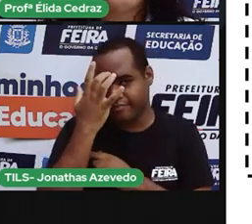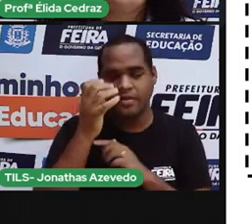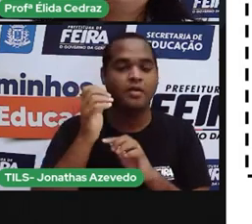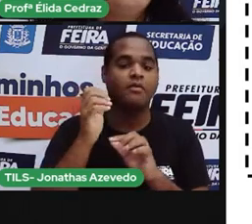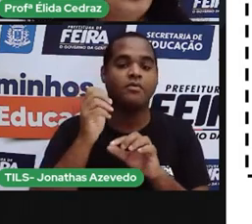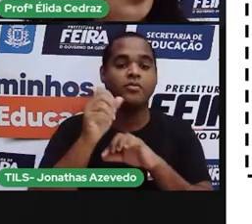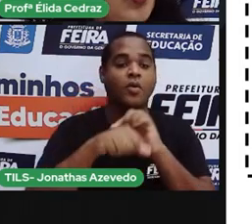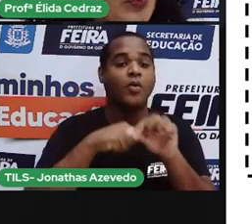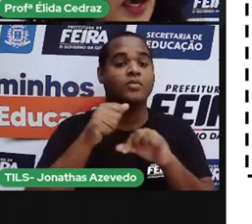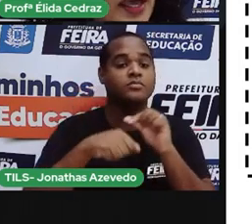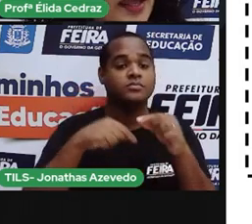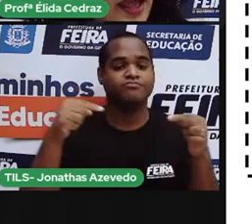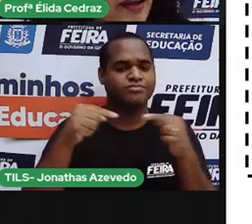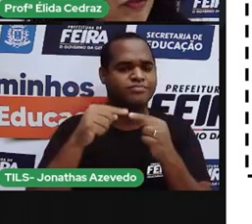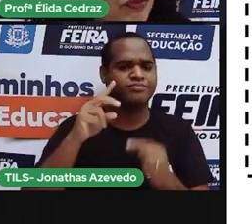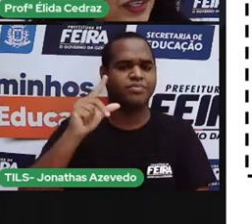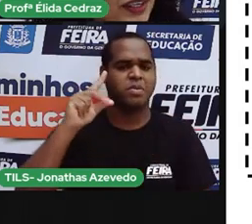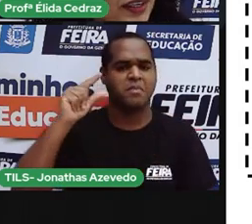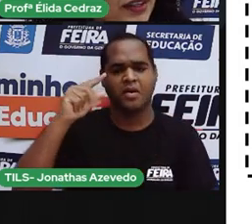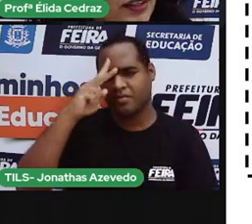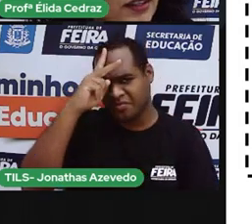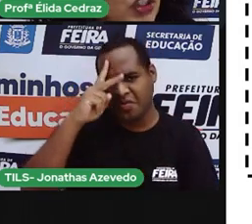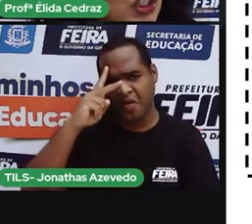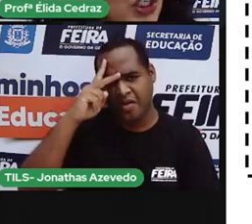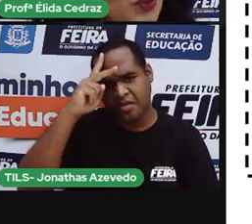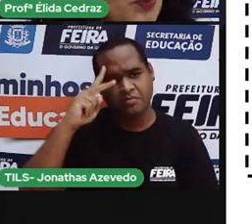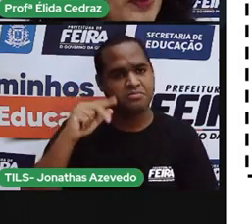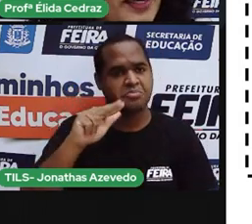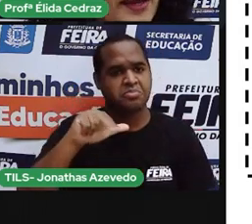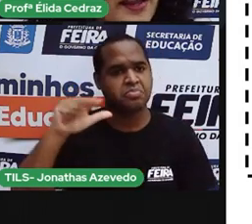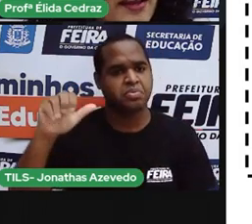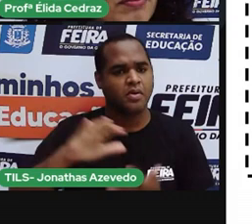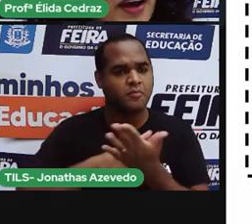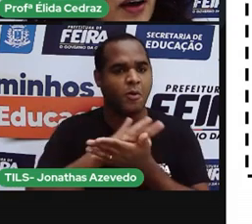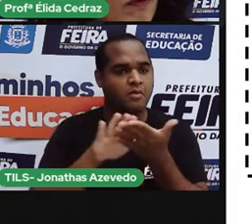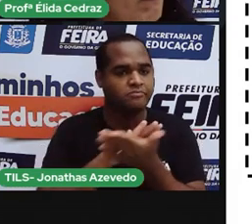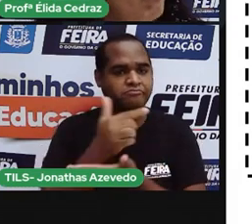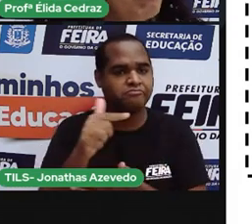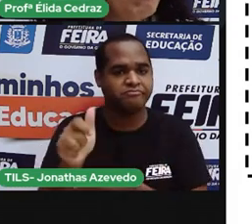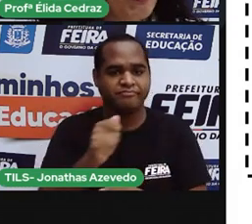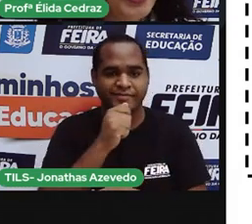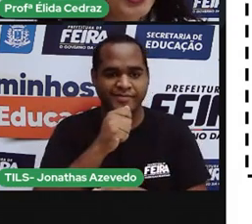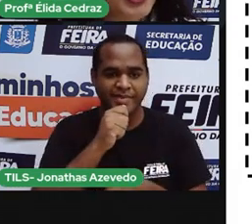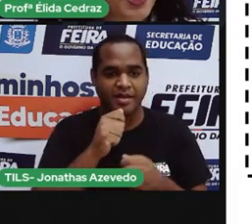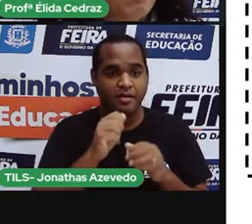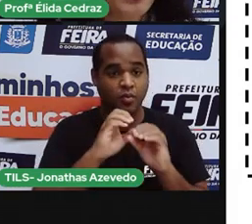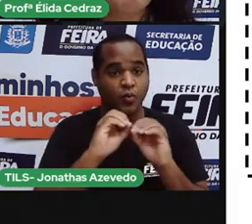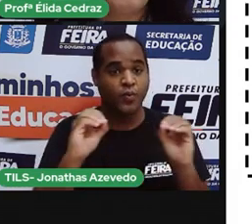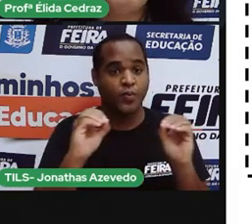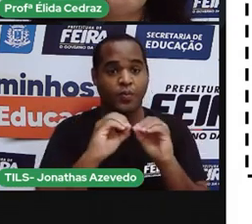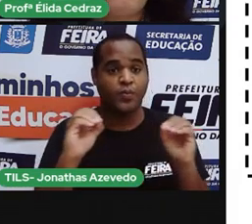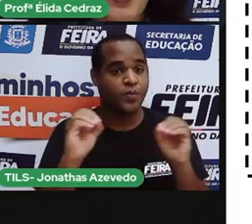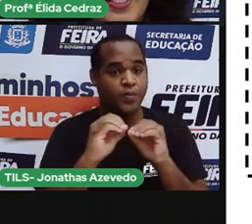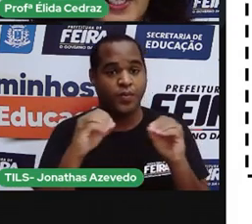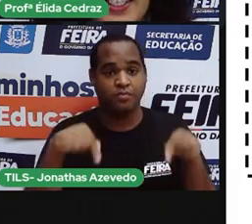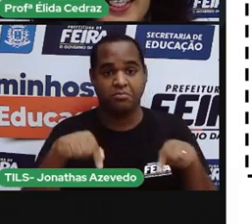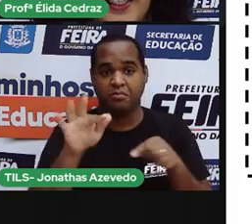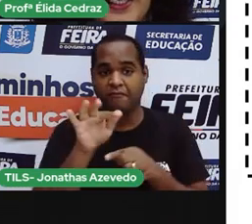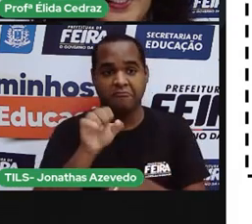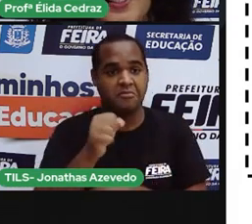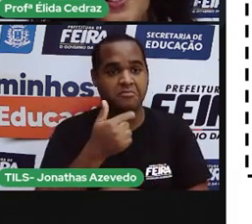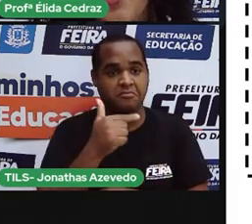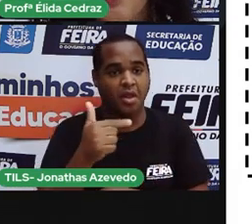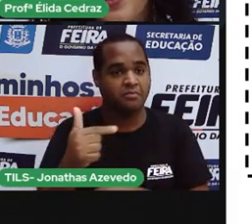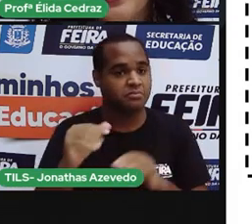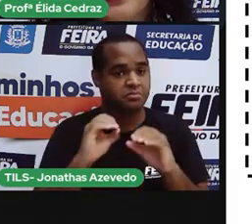história. Nunca havia tido um carnaval fora de época. A Feira de